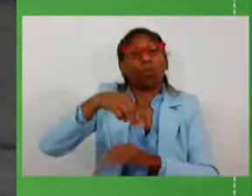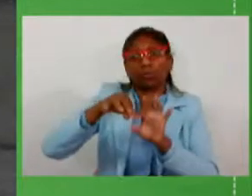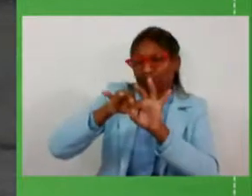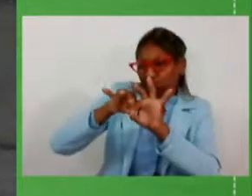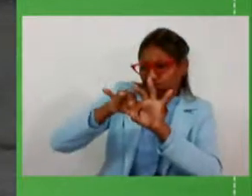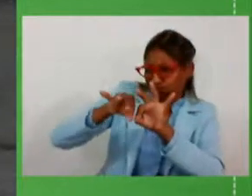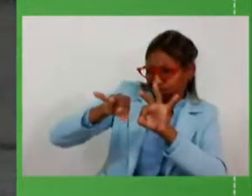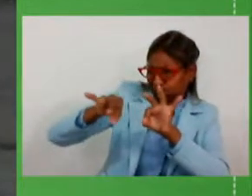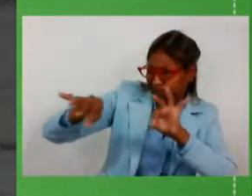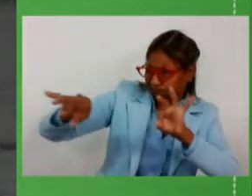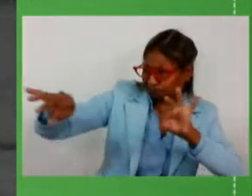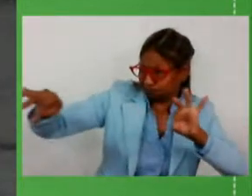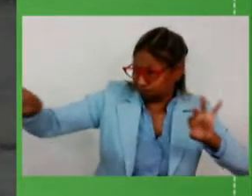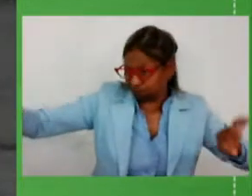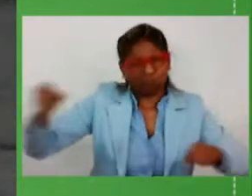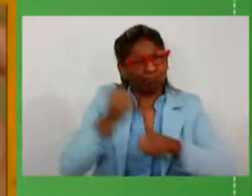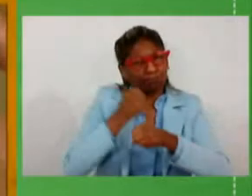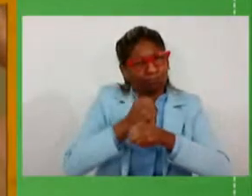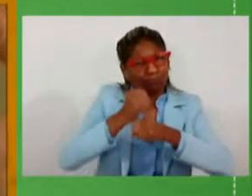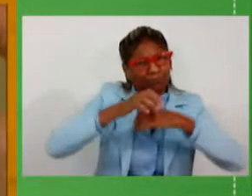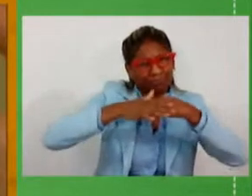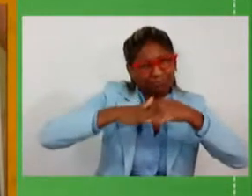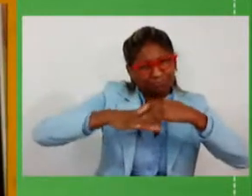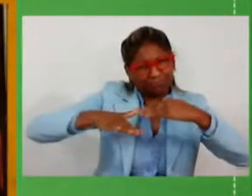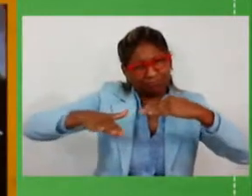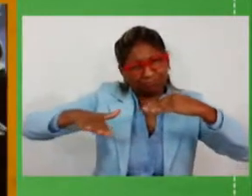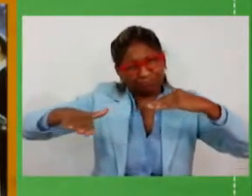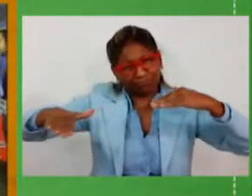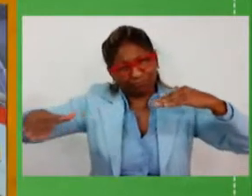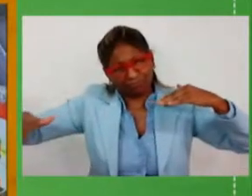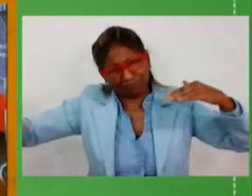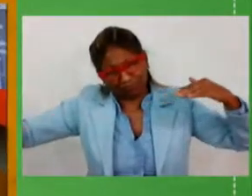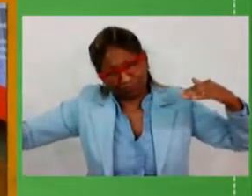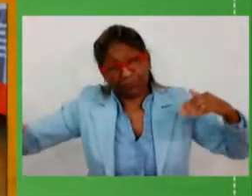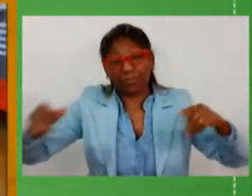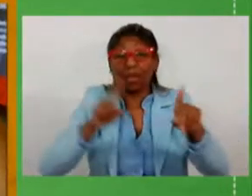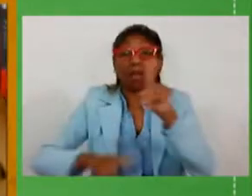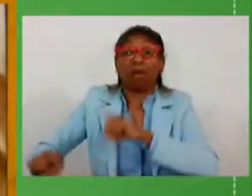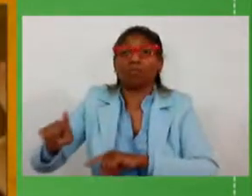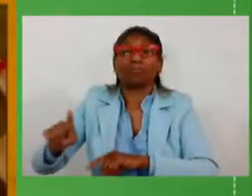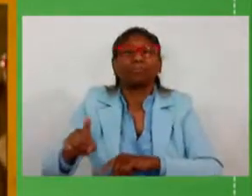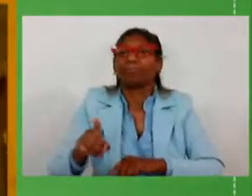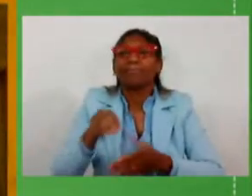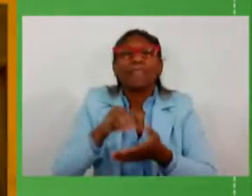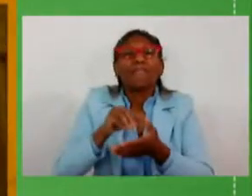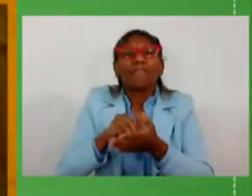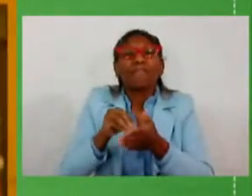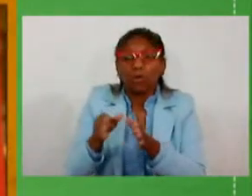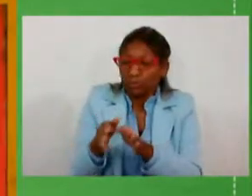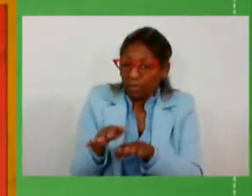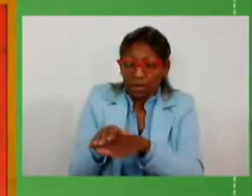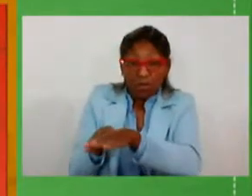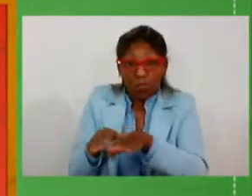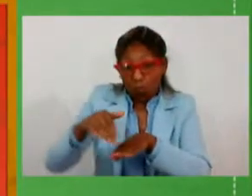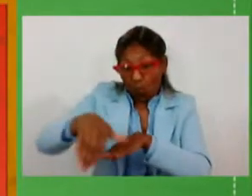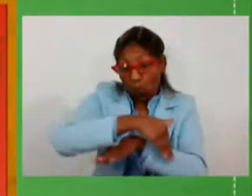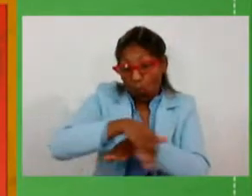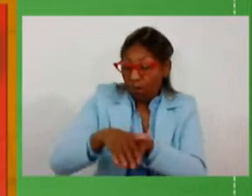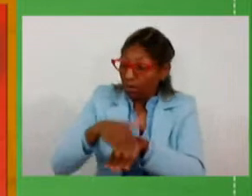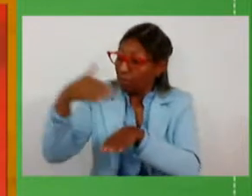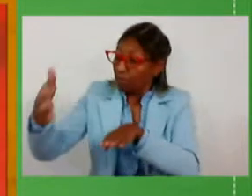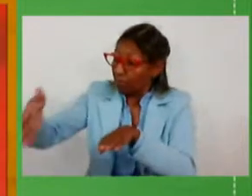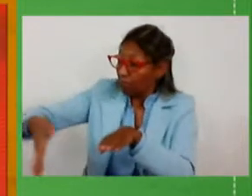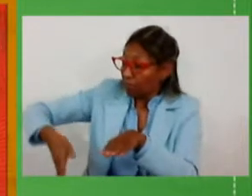ser implementados, porque boa parte dessa malha rodoviária não conta com os acostamentos adequados para oferecer segurança para quem por lá